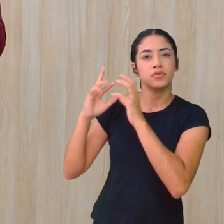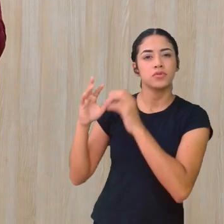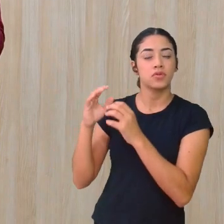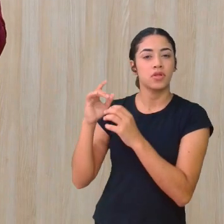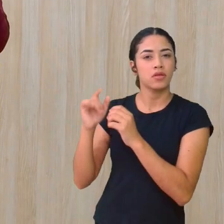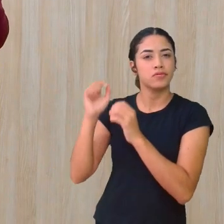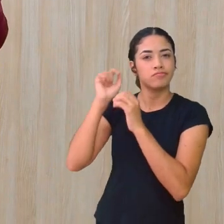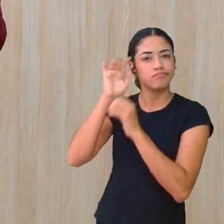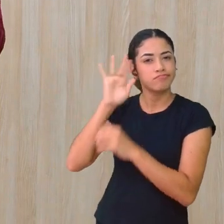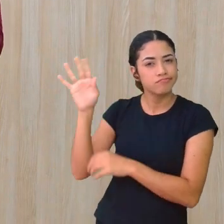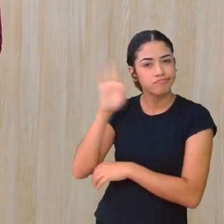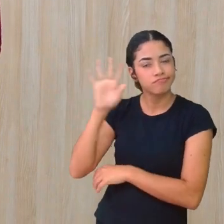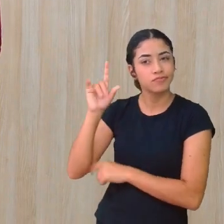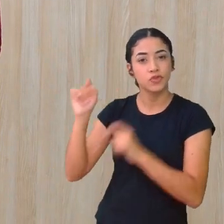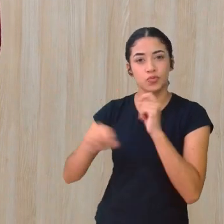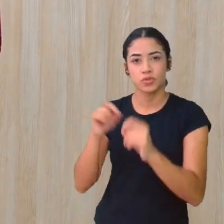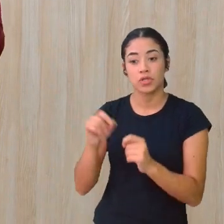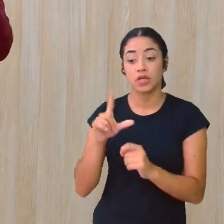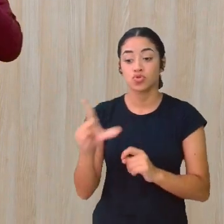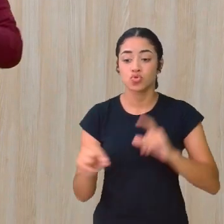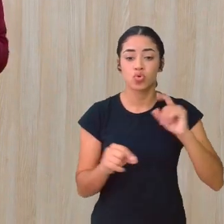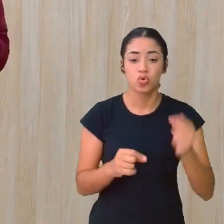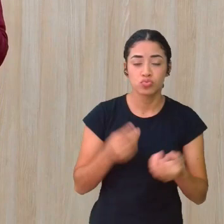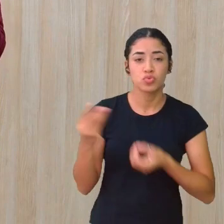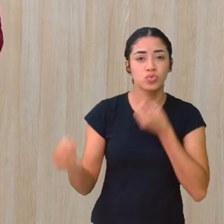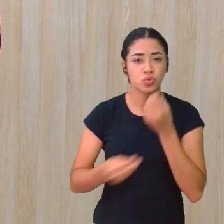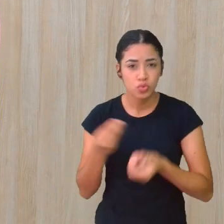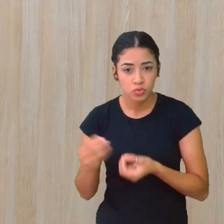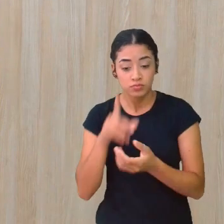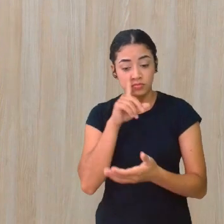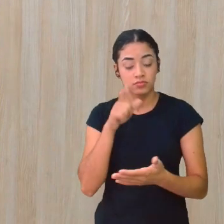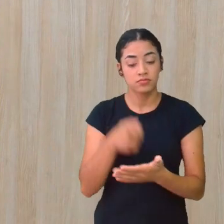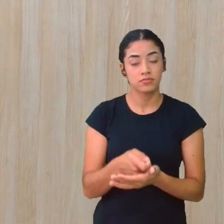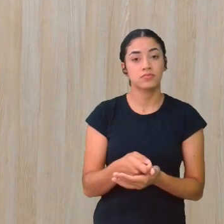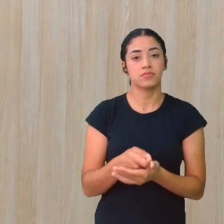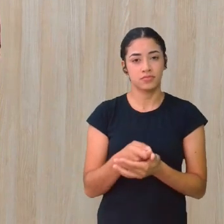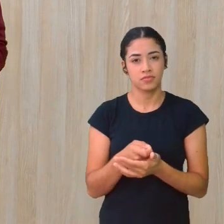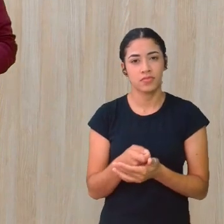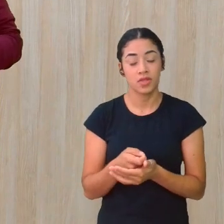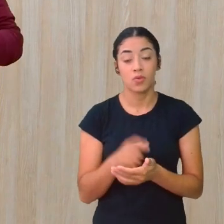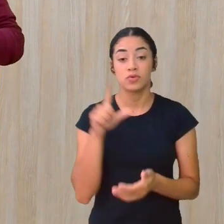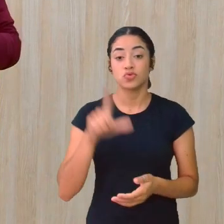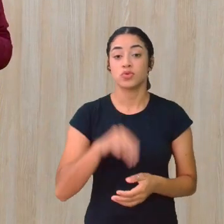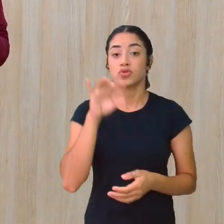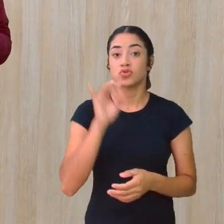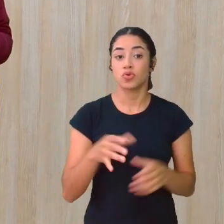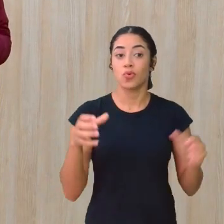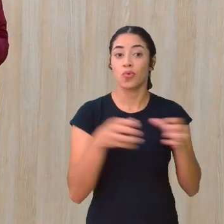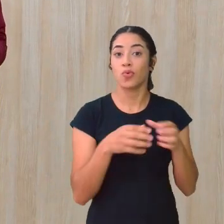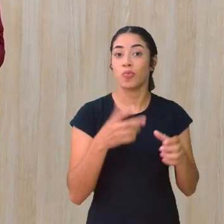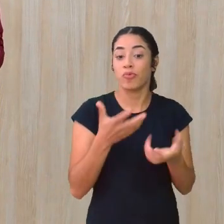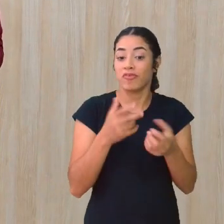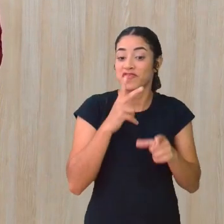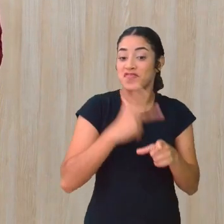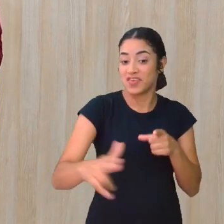a linha De raciocínio Que ele teve Para fazer Essas escolhas Para decidir Ficar sempre Do lado do vencedor Qual era a